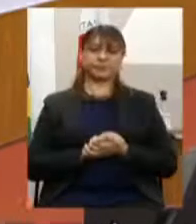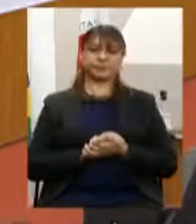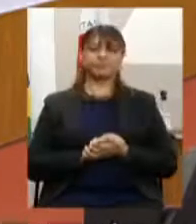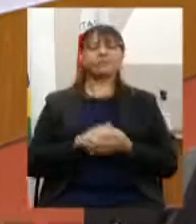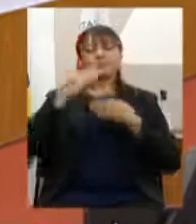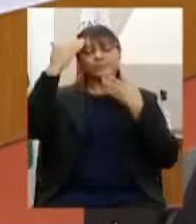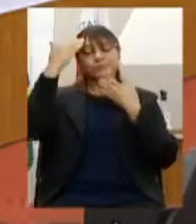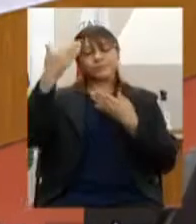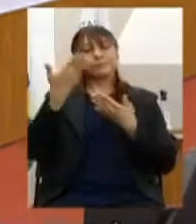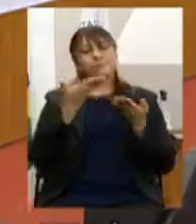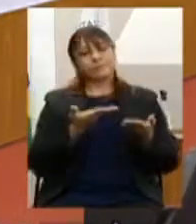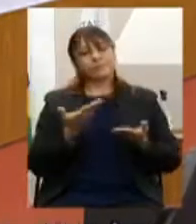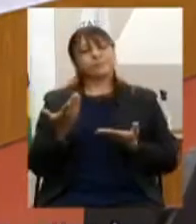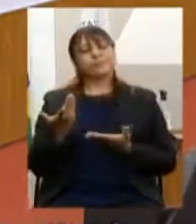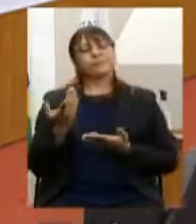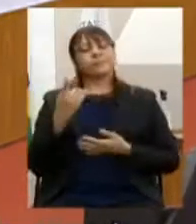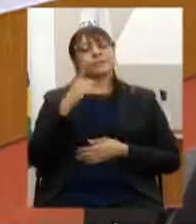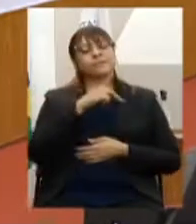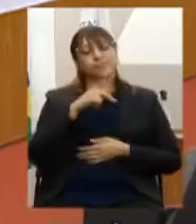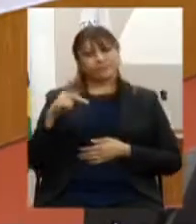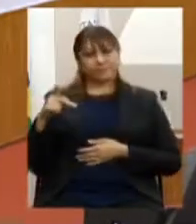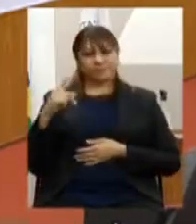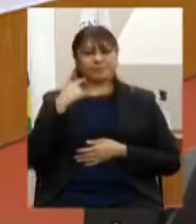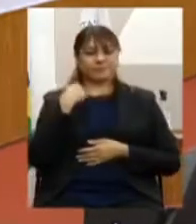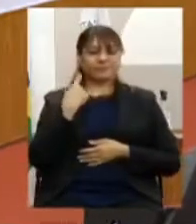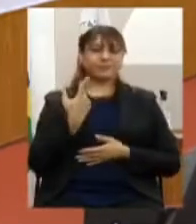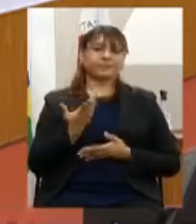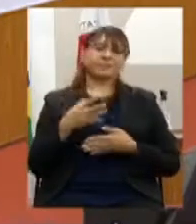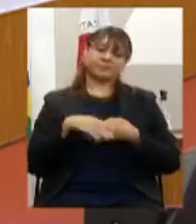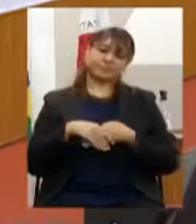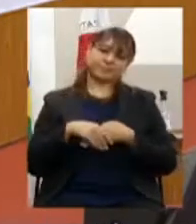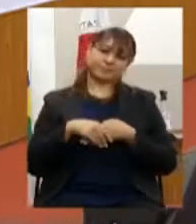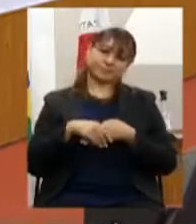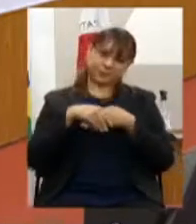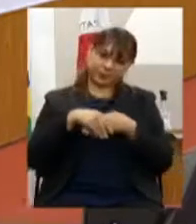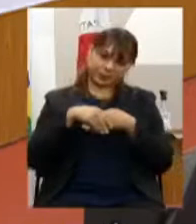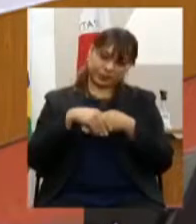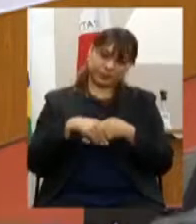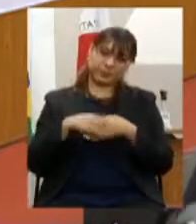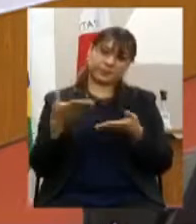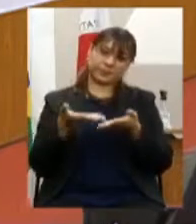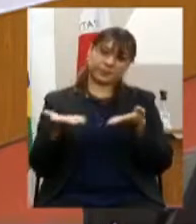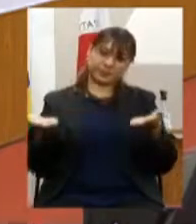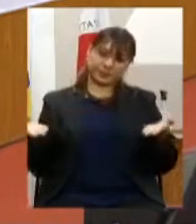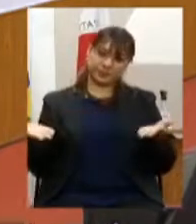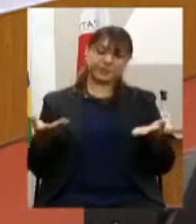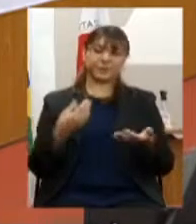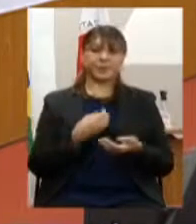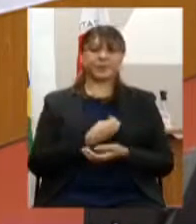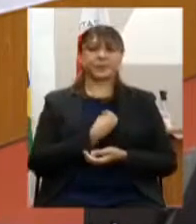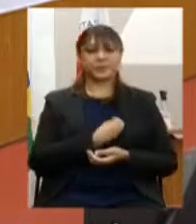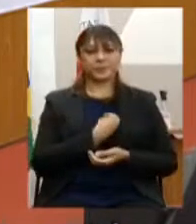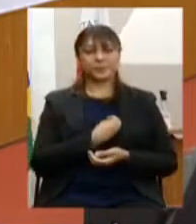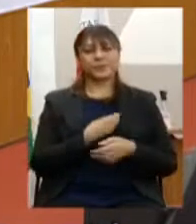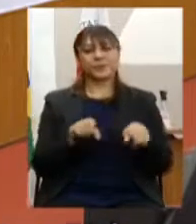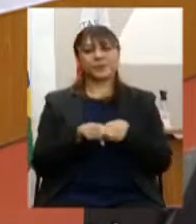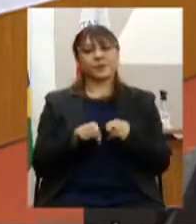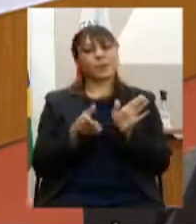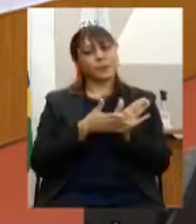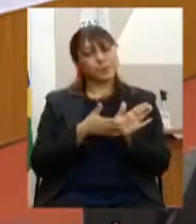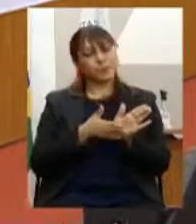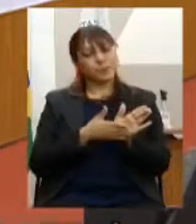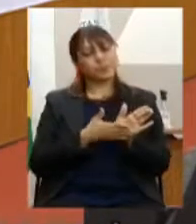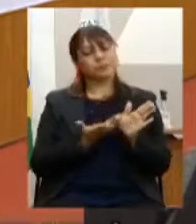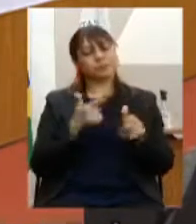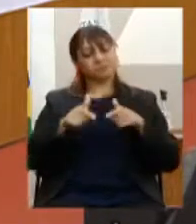Obrigada, senhor presidente. Queria cumprimentar a todos os presentes, parabenizar a condução dos